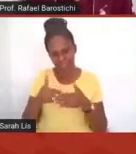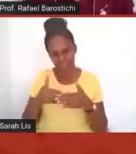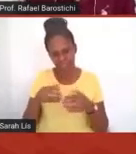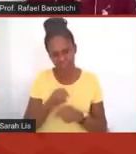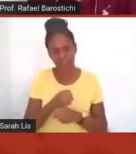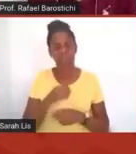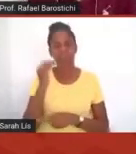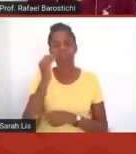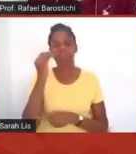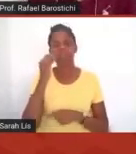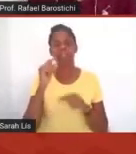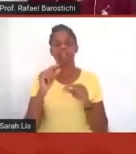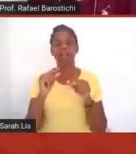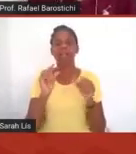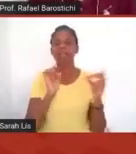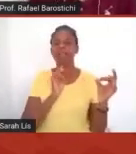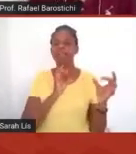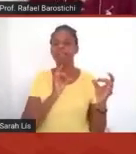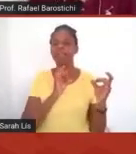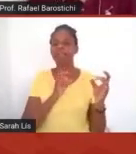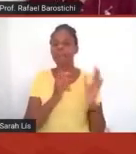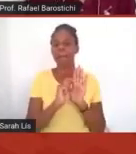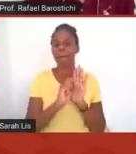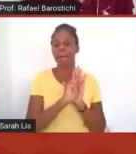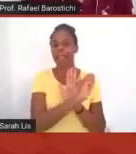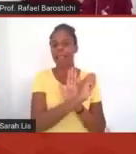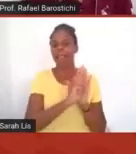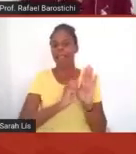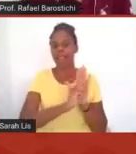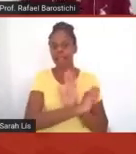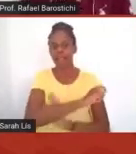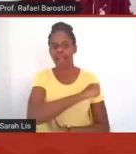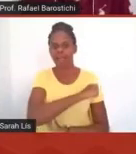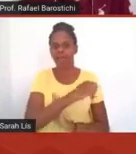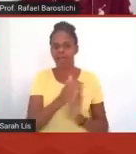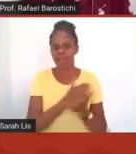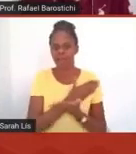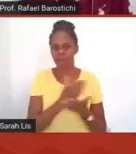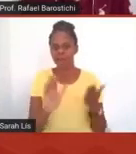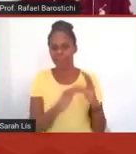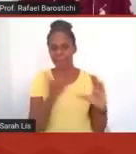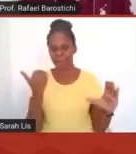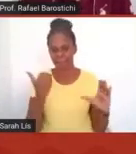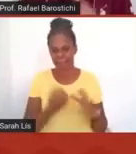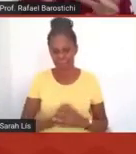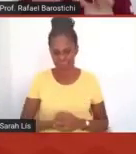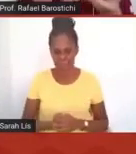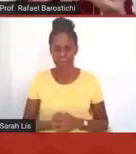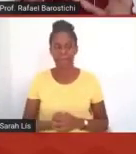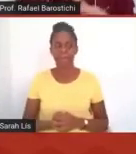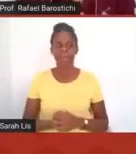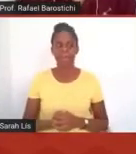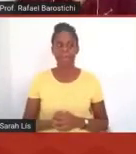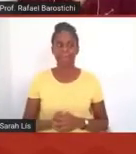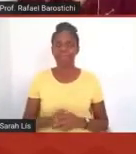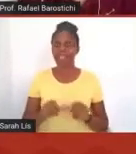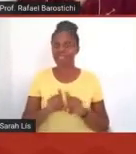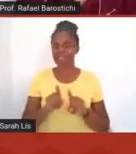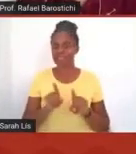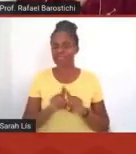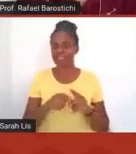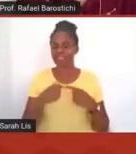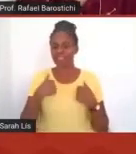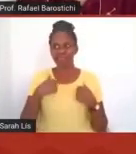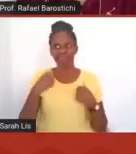falas, alguns feedbacks escritos que alguns alunos trouxeram para a gente e que levantam alguns